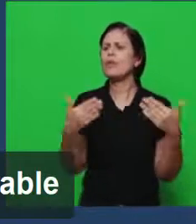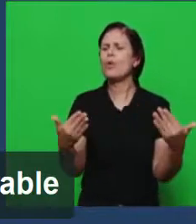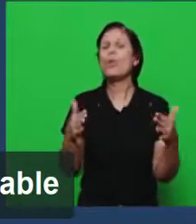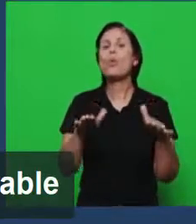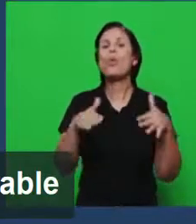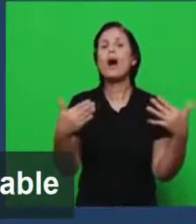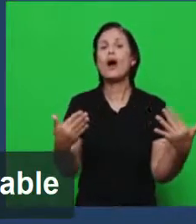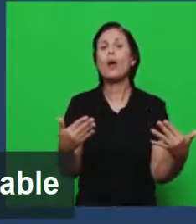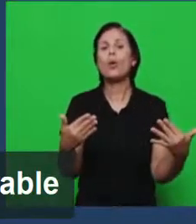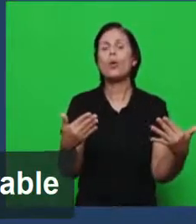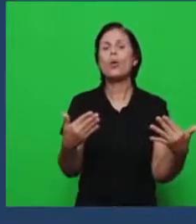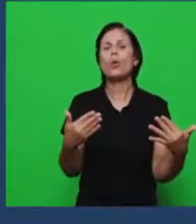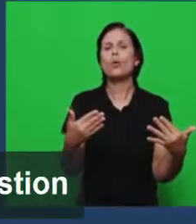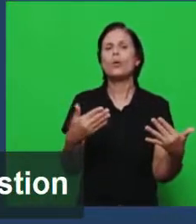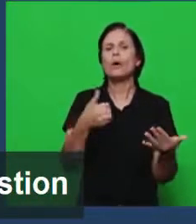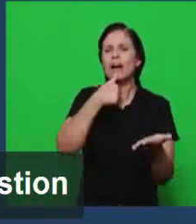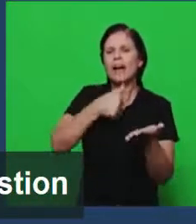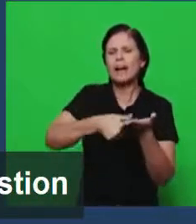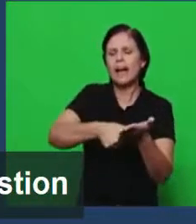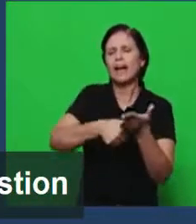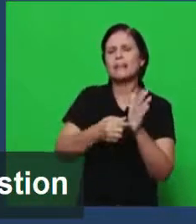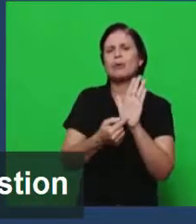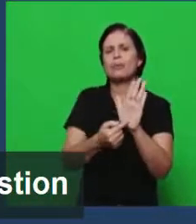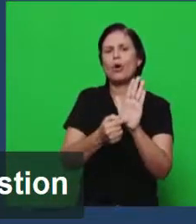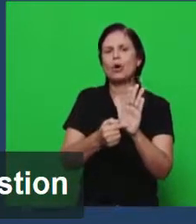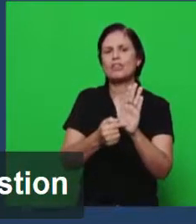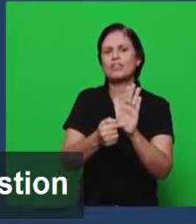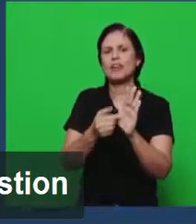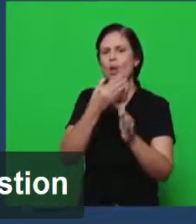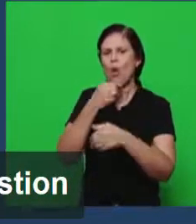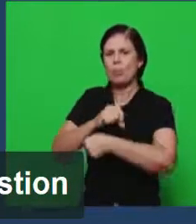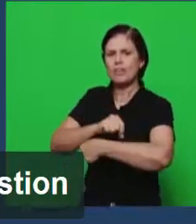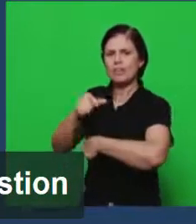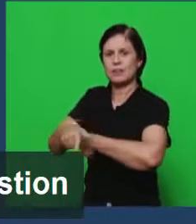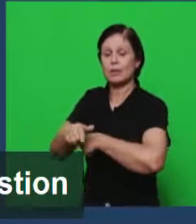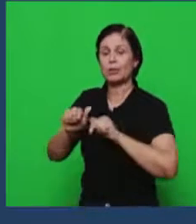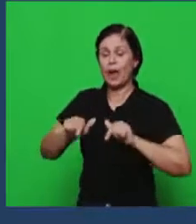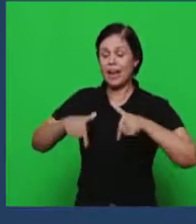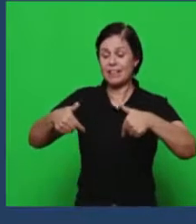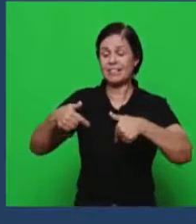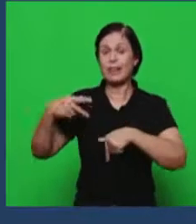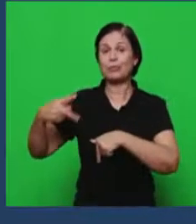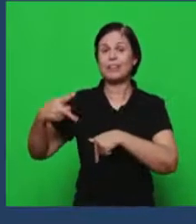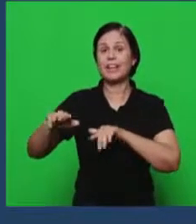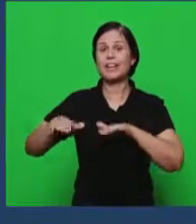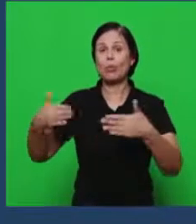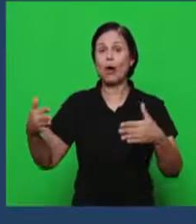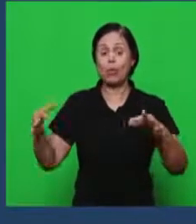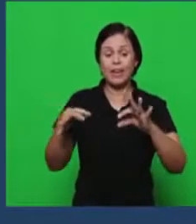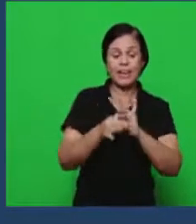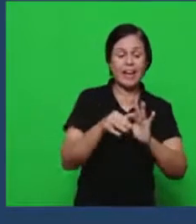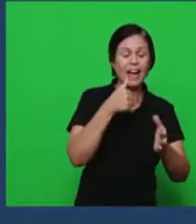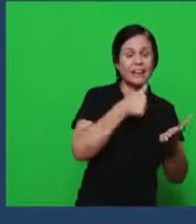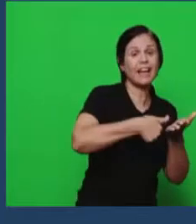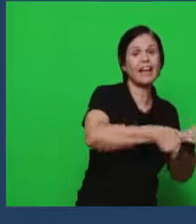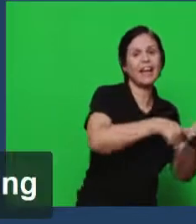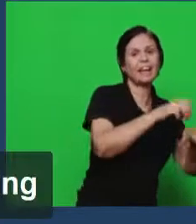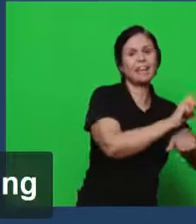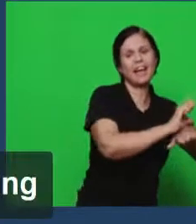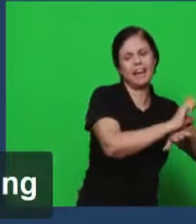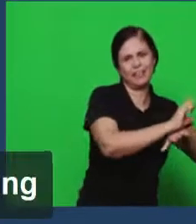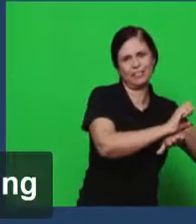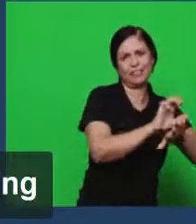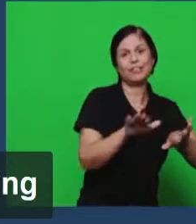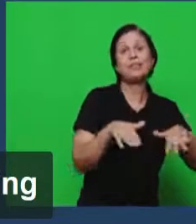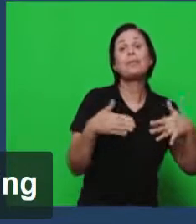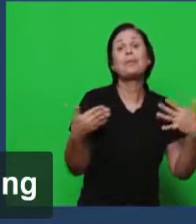semeador na parábola conforme Mateus capítulo 13 então essa pergunta estará sendo colocada para o trabalho que